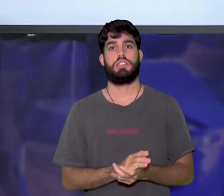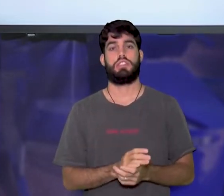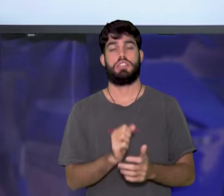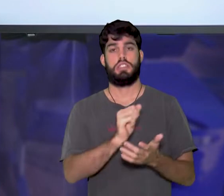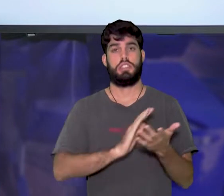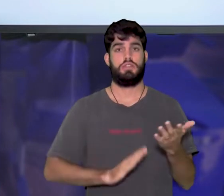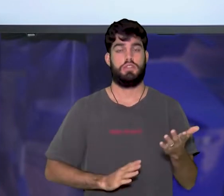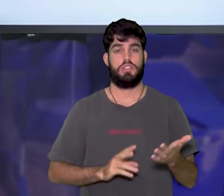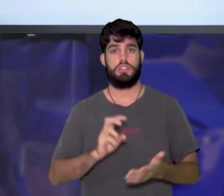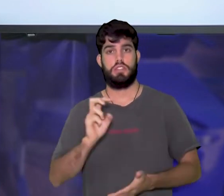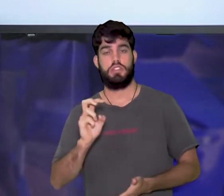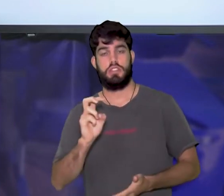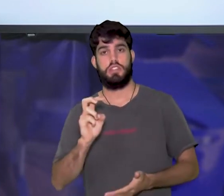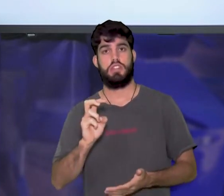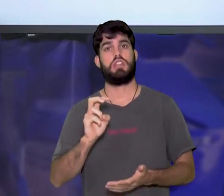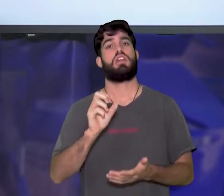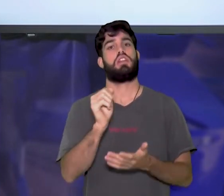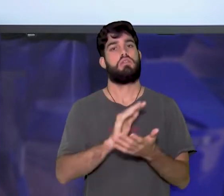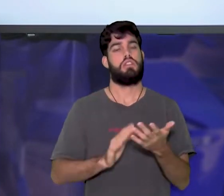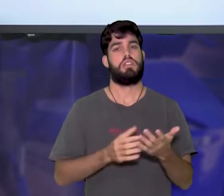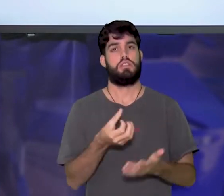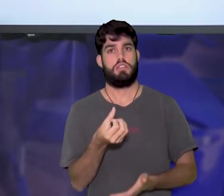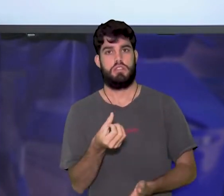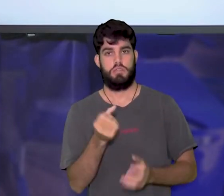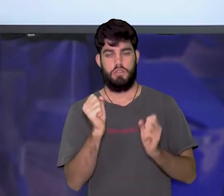5 e 6.